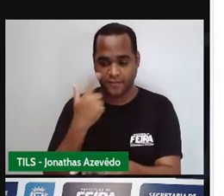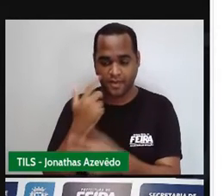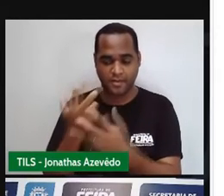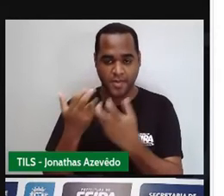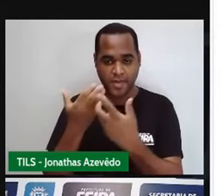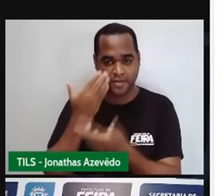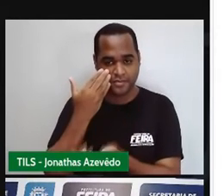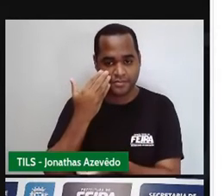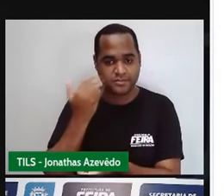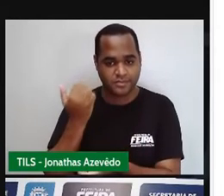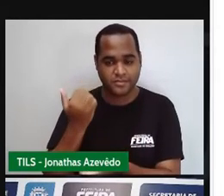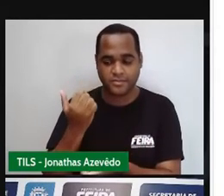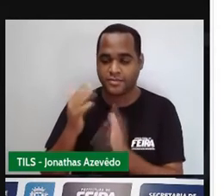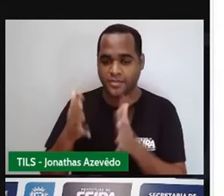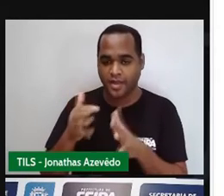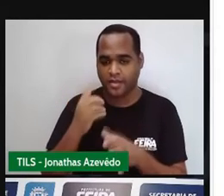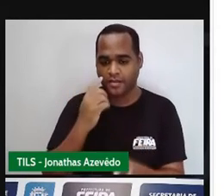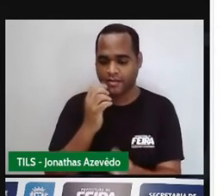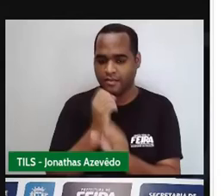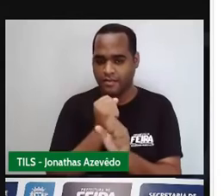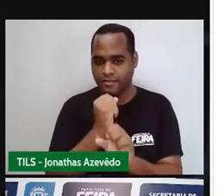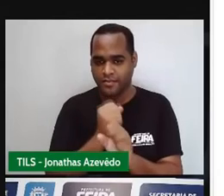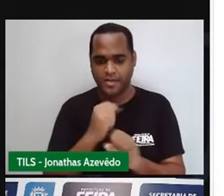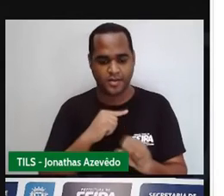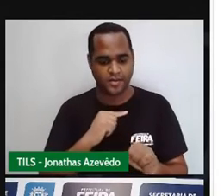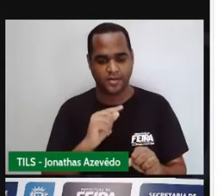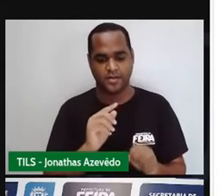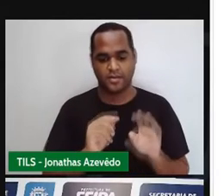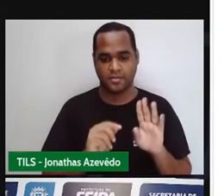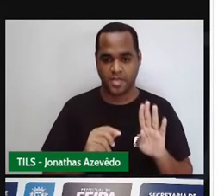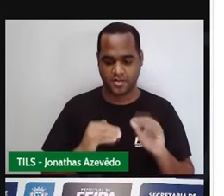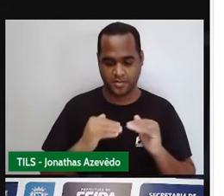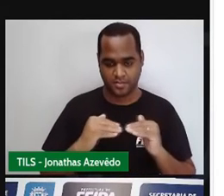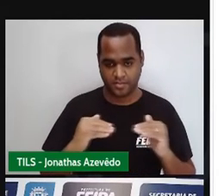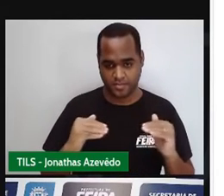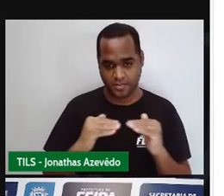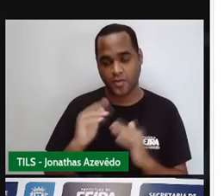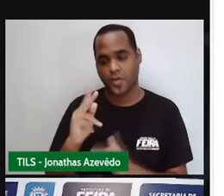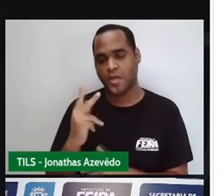essa base e entre essa altura a gente multiplica